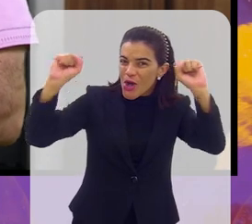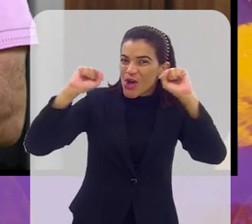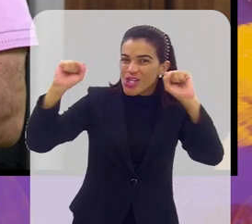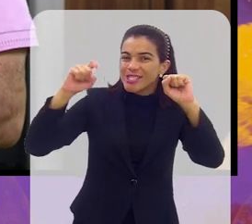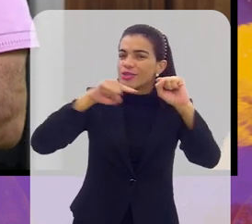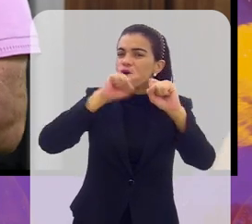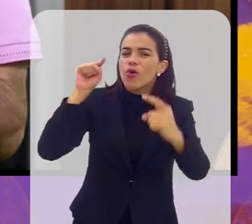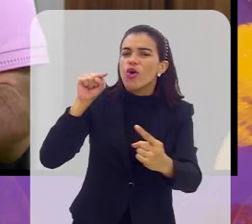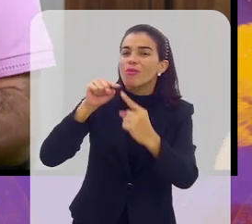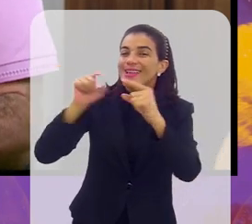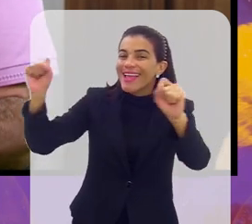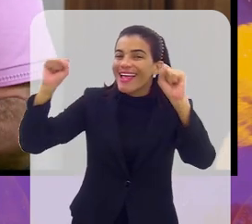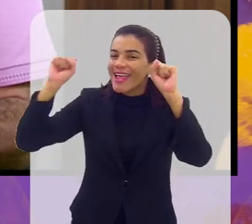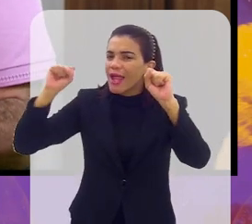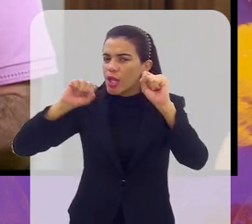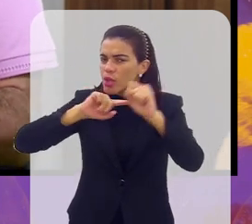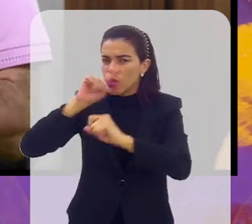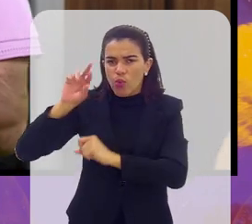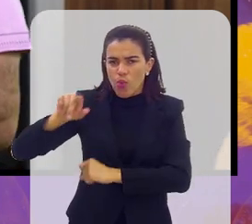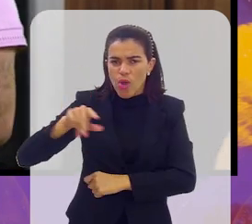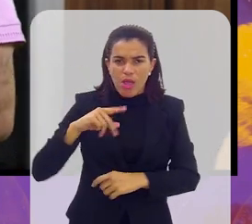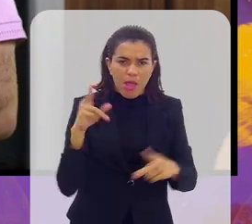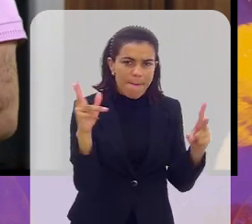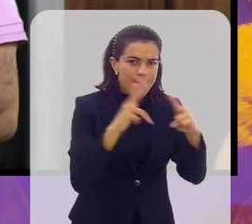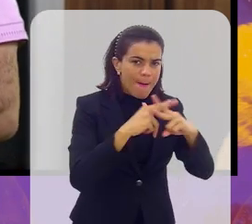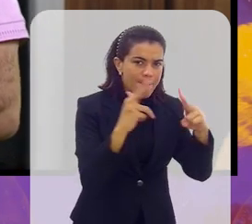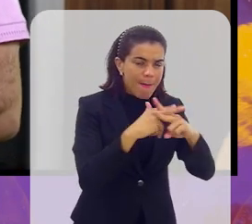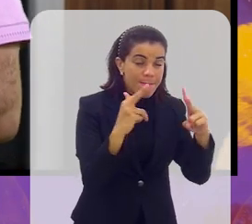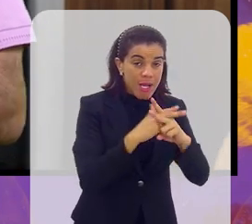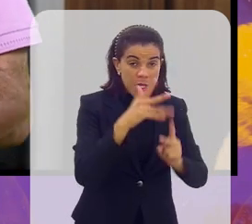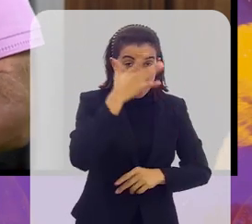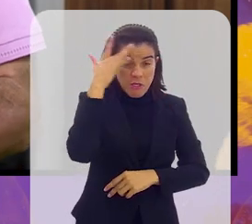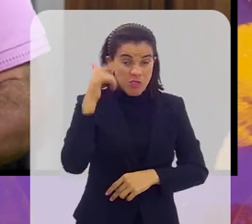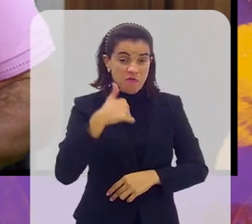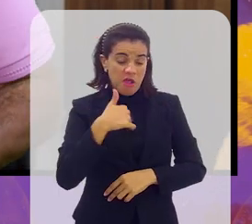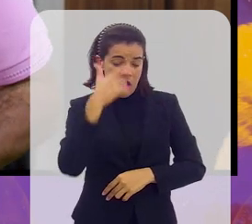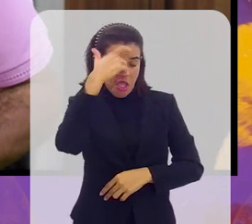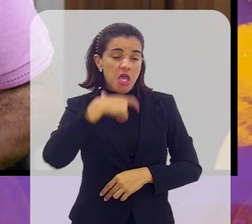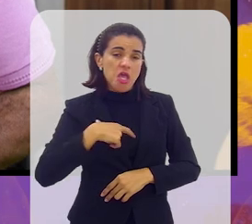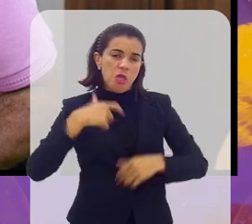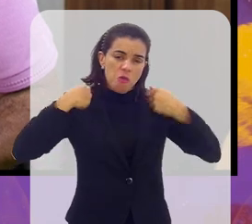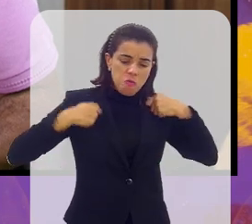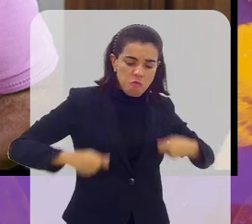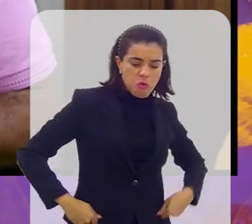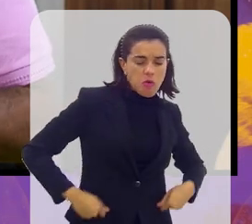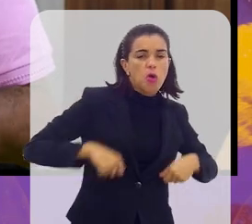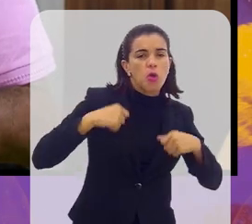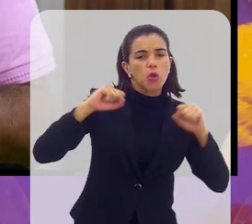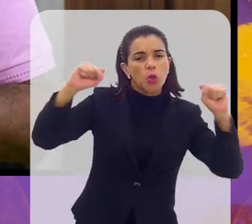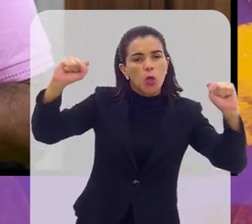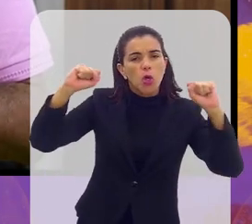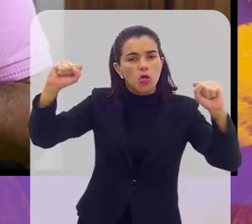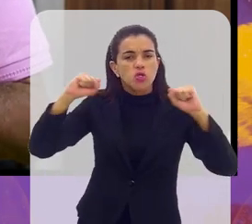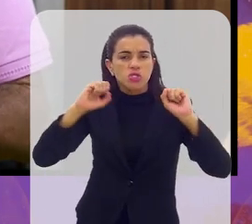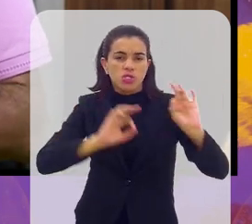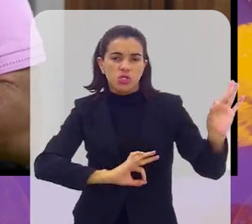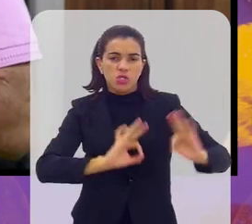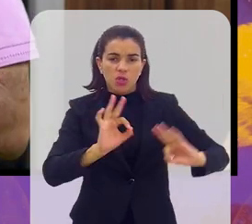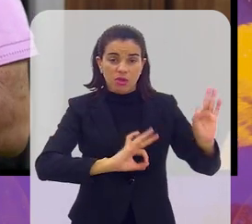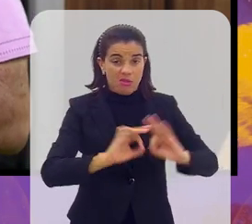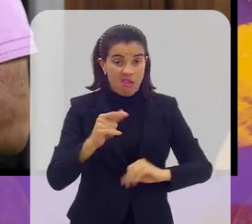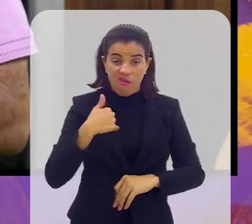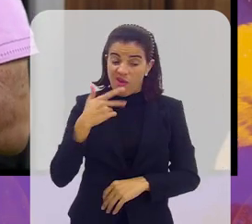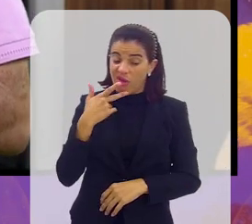torcedor é para torcer, não é para brigar. E esses caras aí que se dizem de torcidas organizadas,